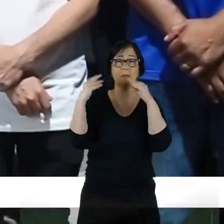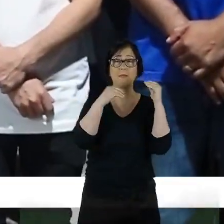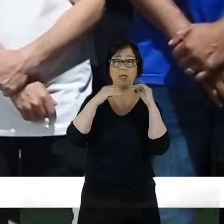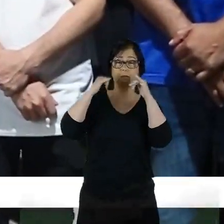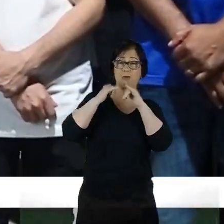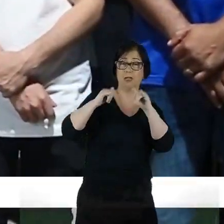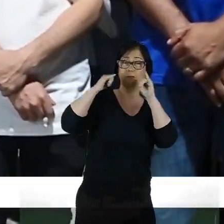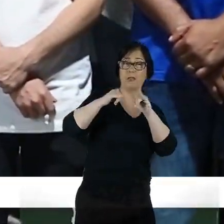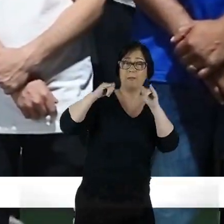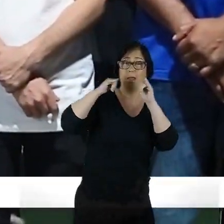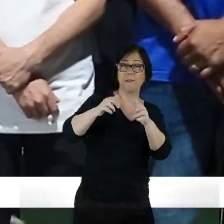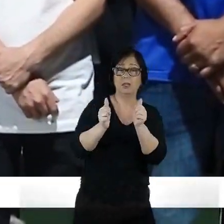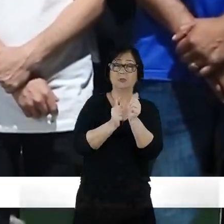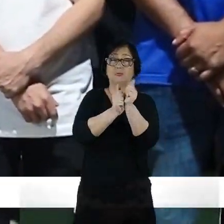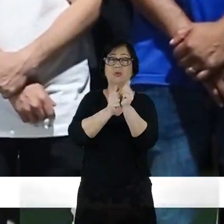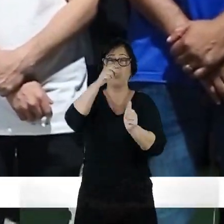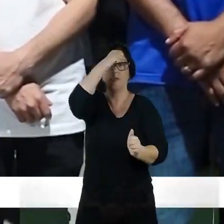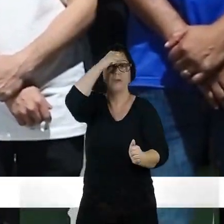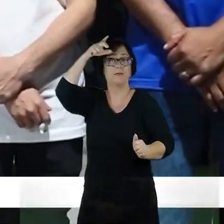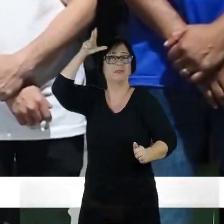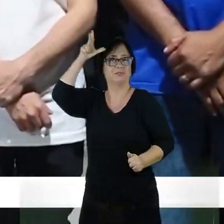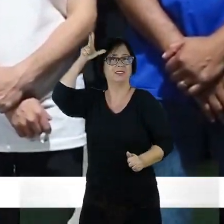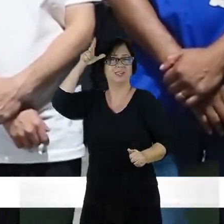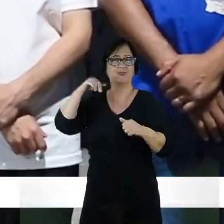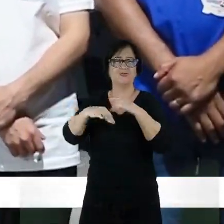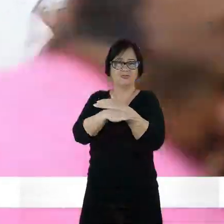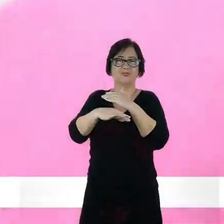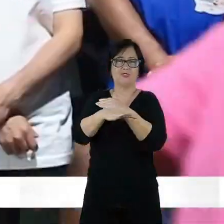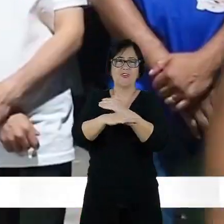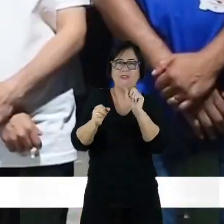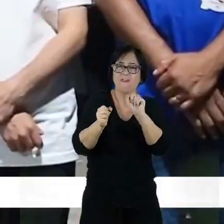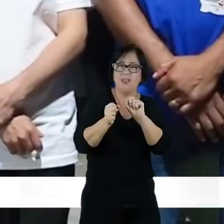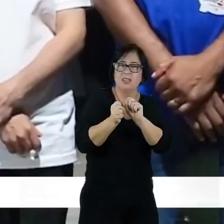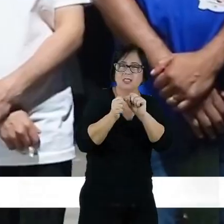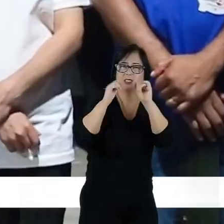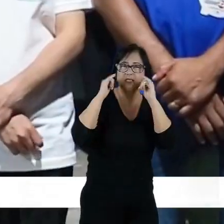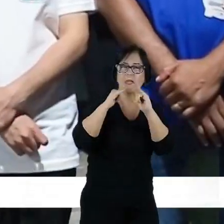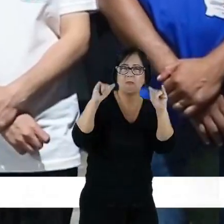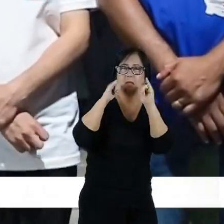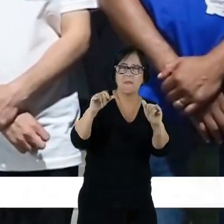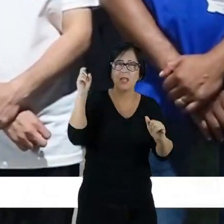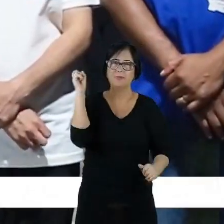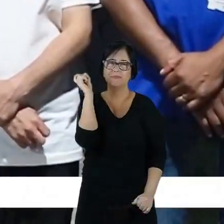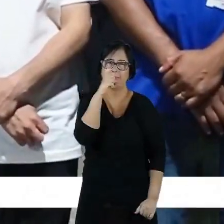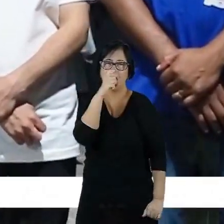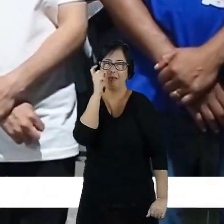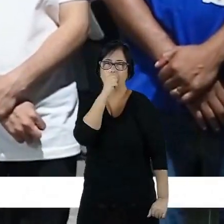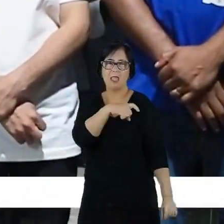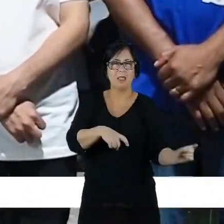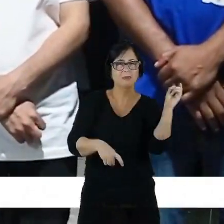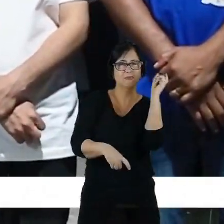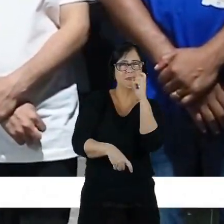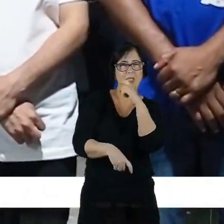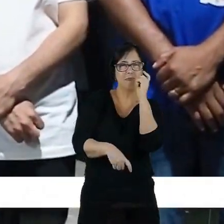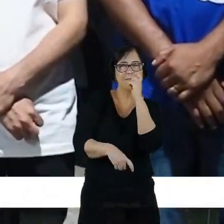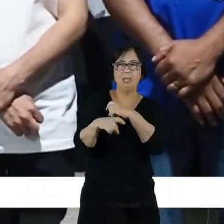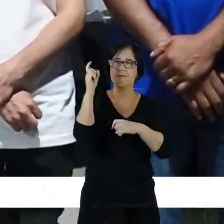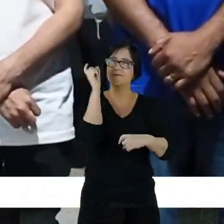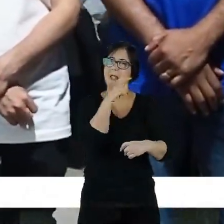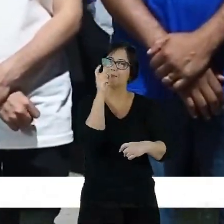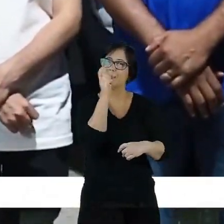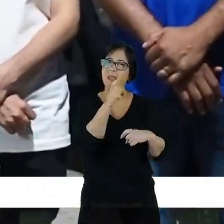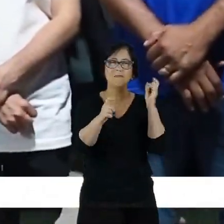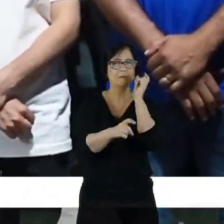aquele monte de gente que acompanha o prefeito da cidade faz, é espalhar isso por aí. Só que